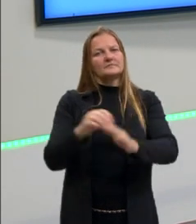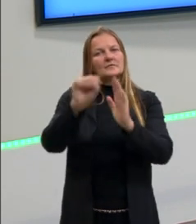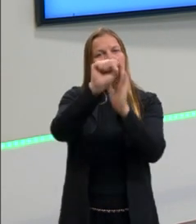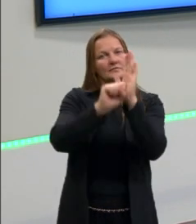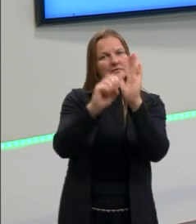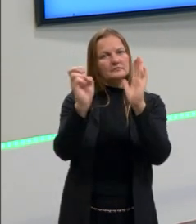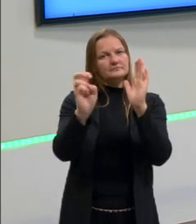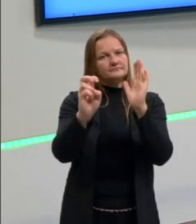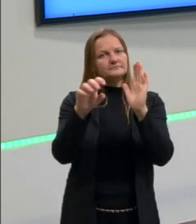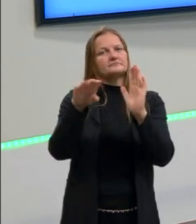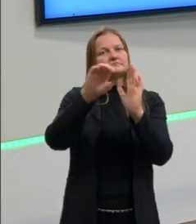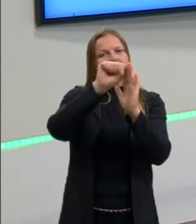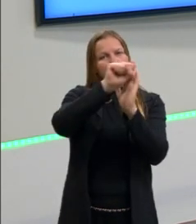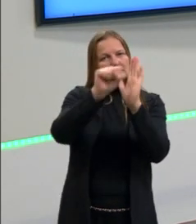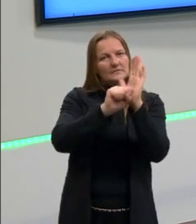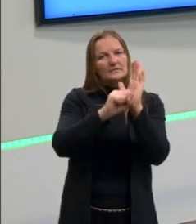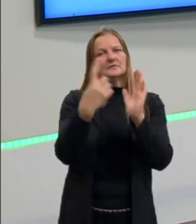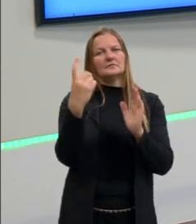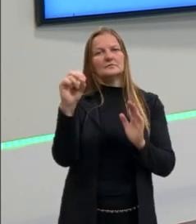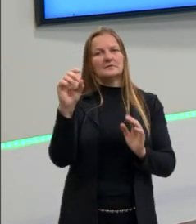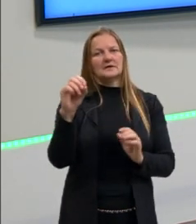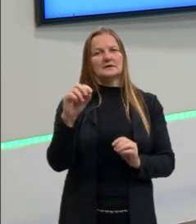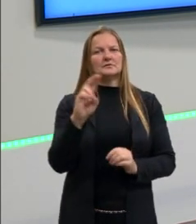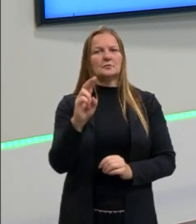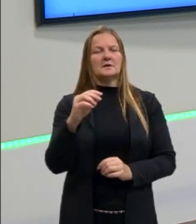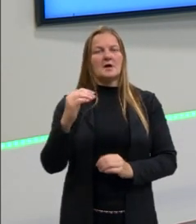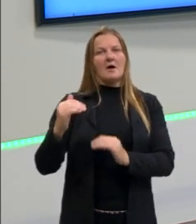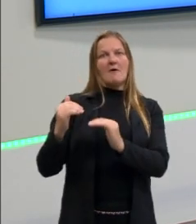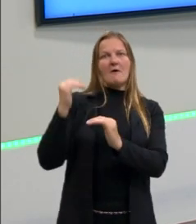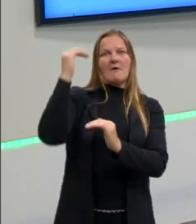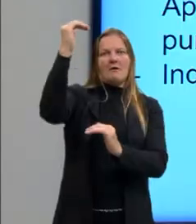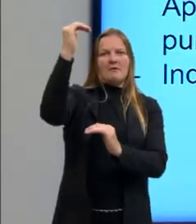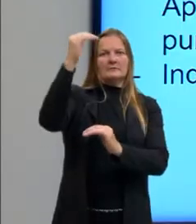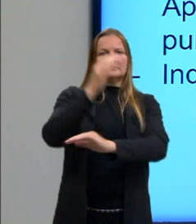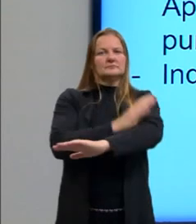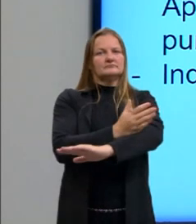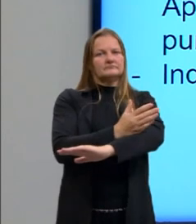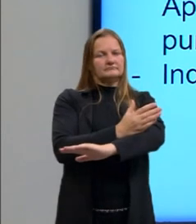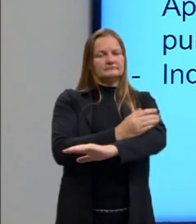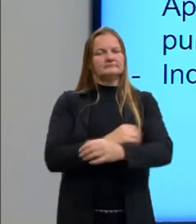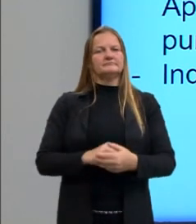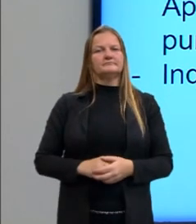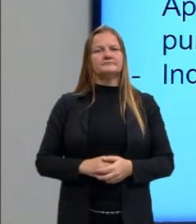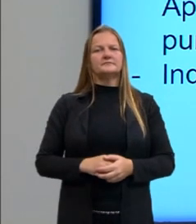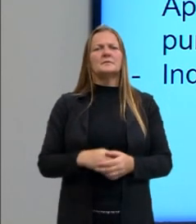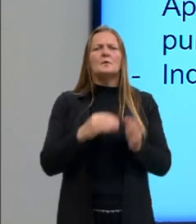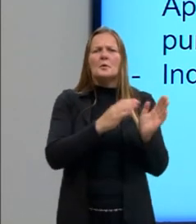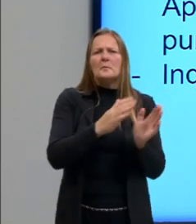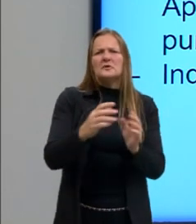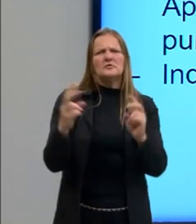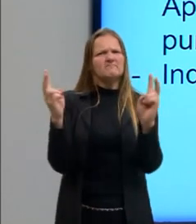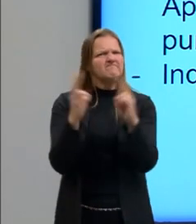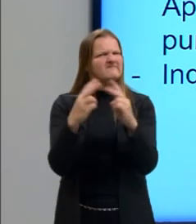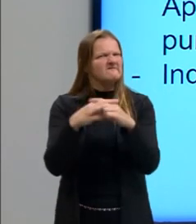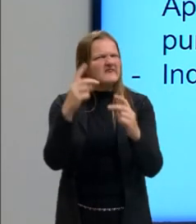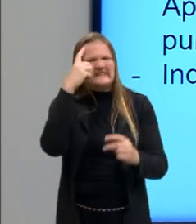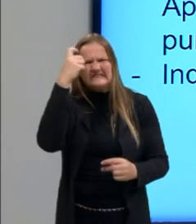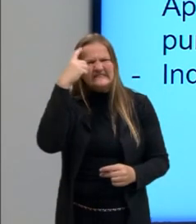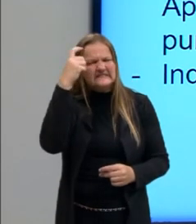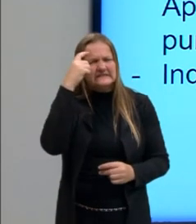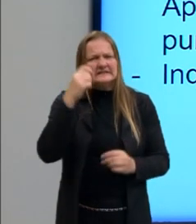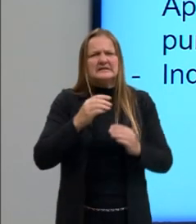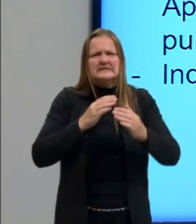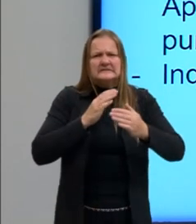século X, eles são chamados de Alta Idade Média. É um período, como eu falei, de muita violência, de